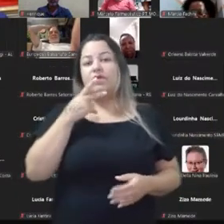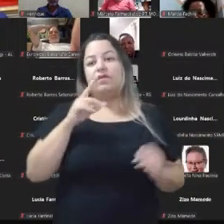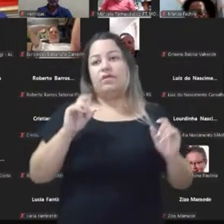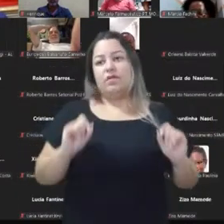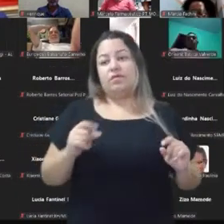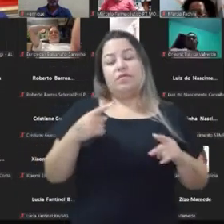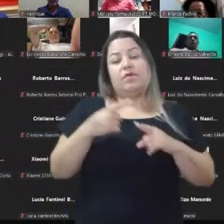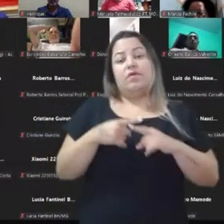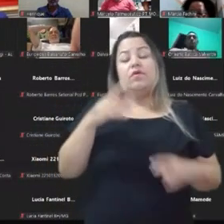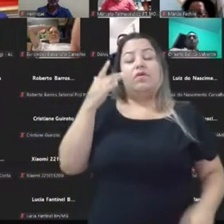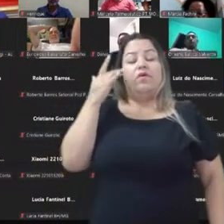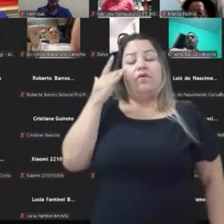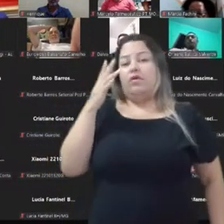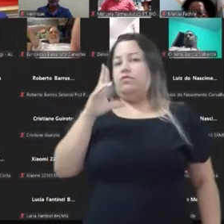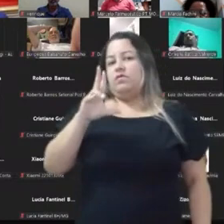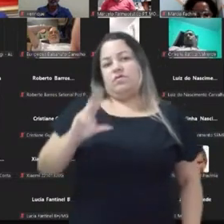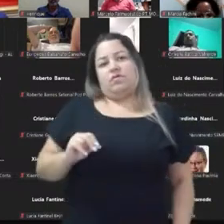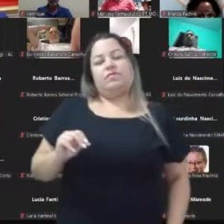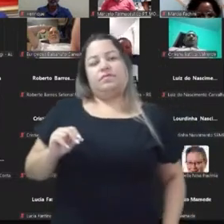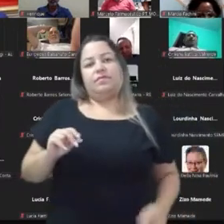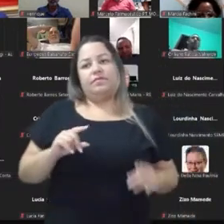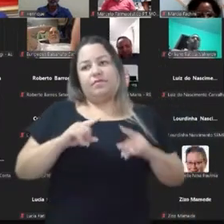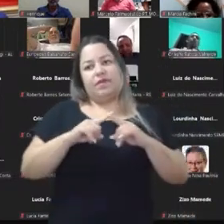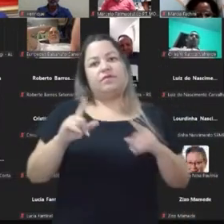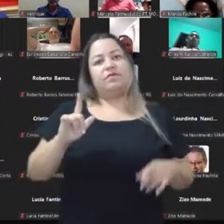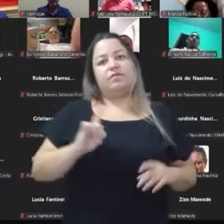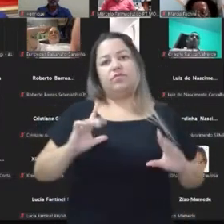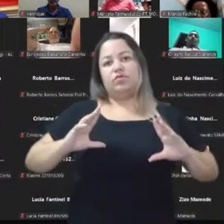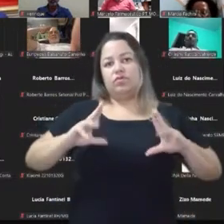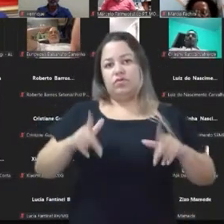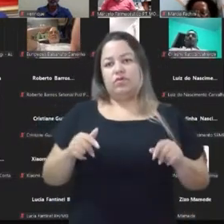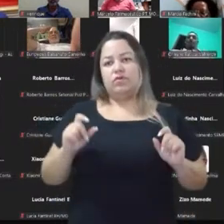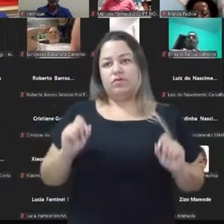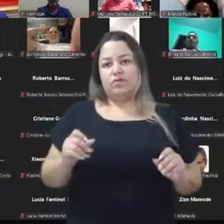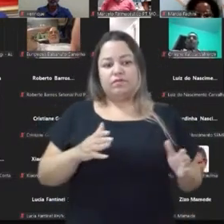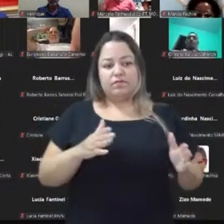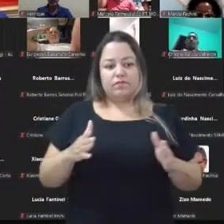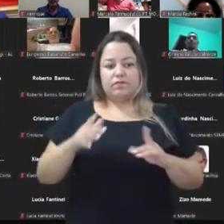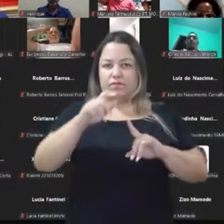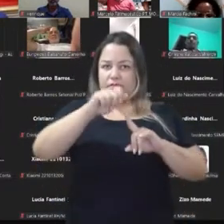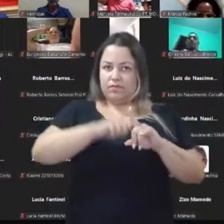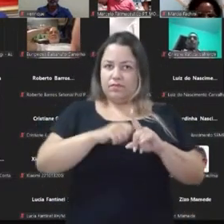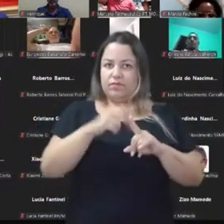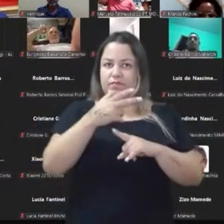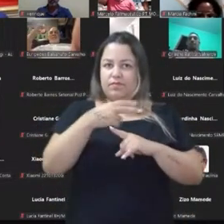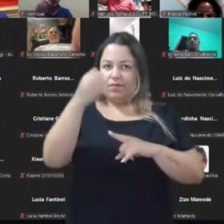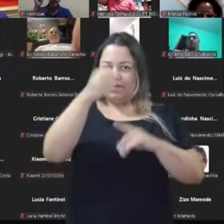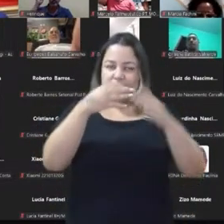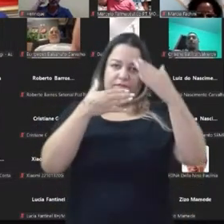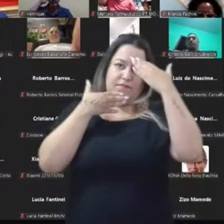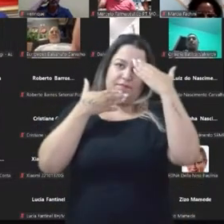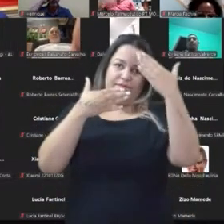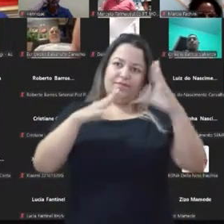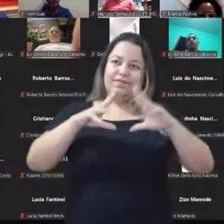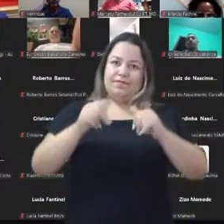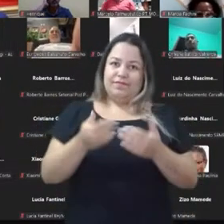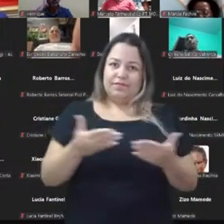ganha fácil, não é fácil não, mas ó, temos todos, todos os meios aí para ganhar, obrigado a todos e a todas,